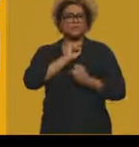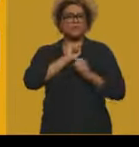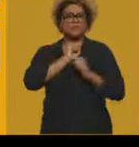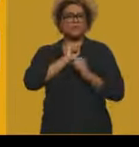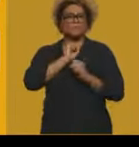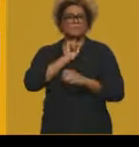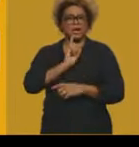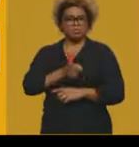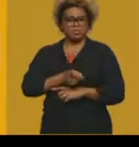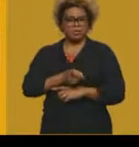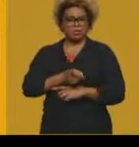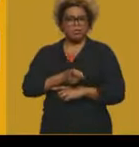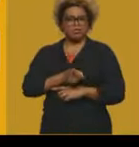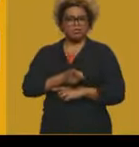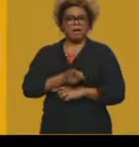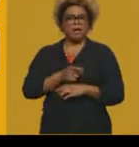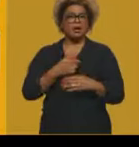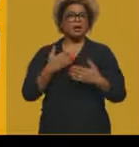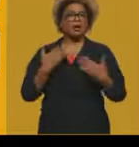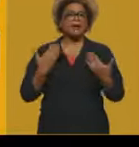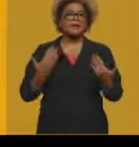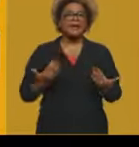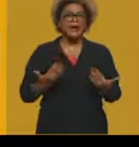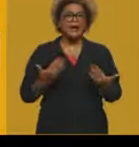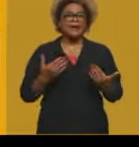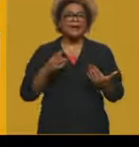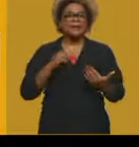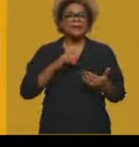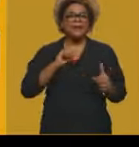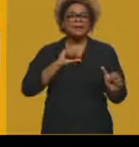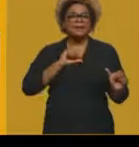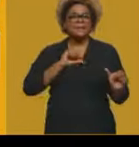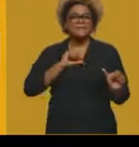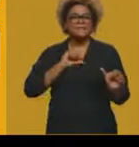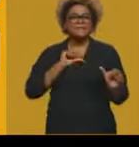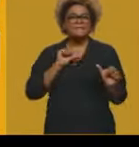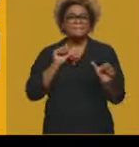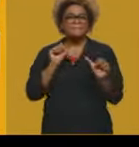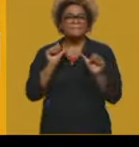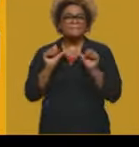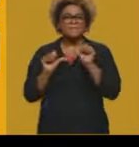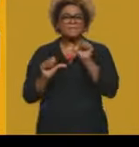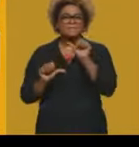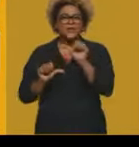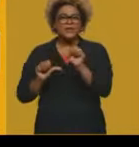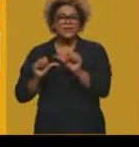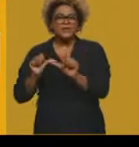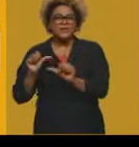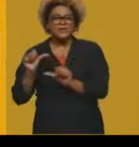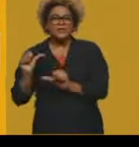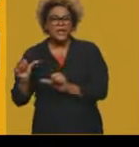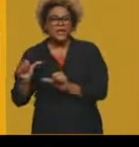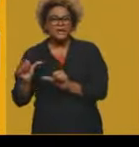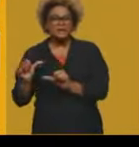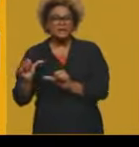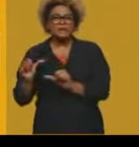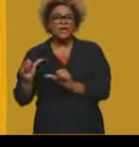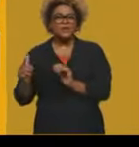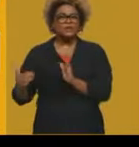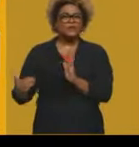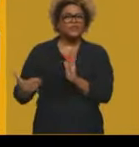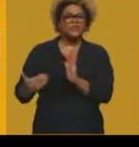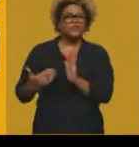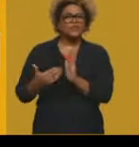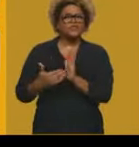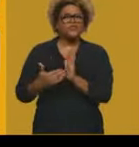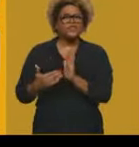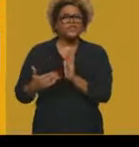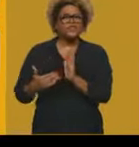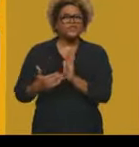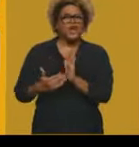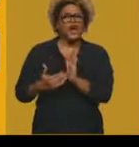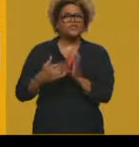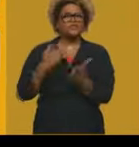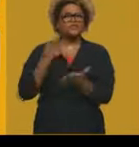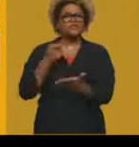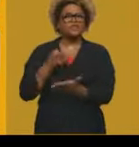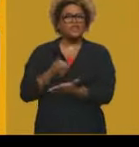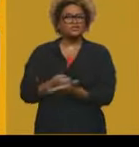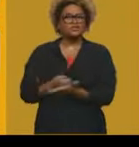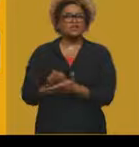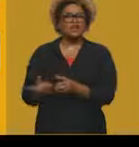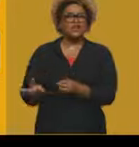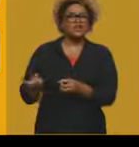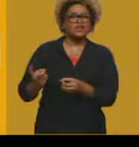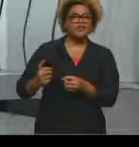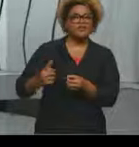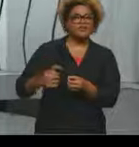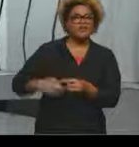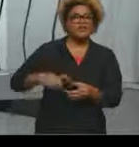e quando a gente tem essa transição, ou seja, o final da ditadura, e a gente vê que nós estamos retomando ao regime democrático, cresce também